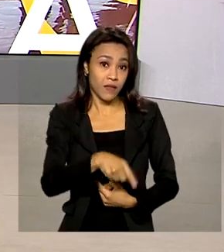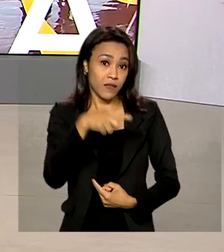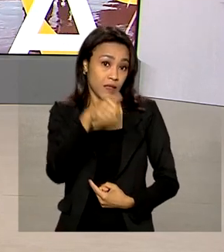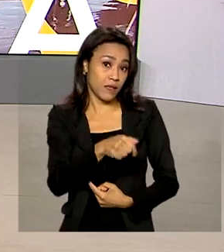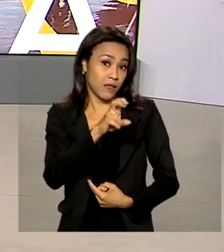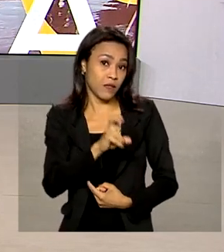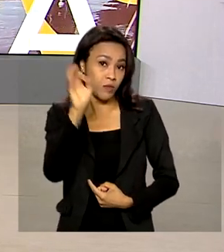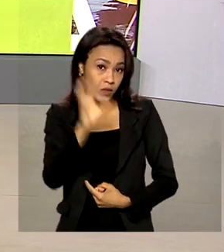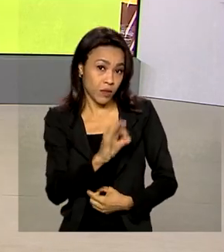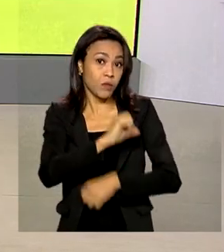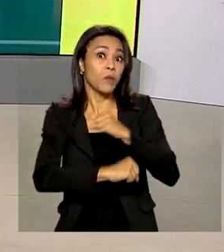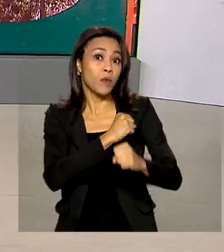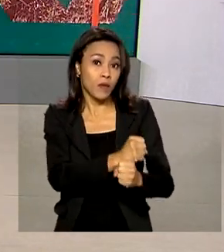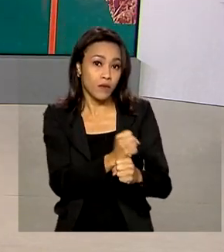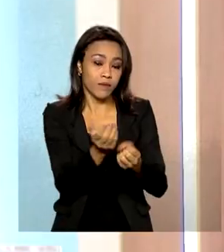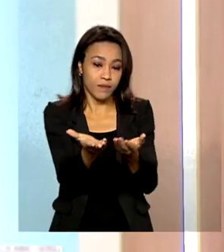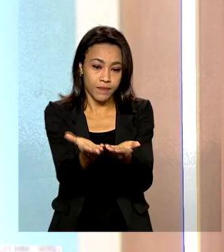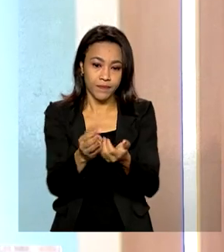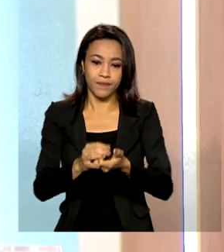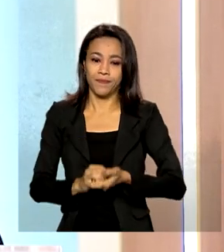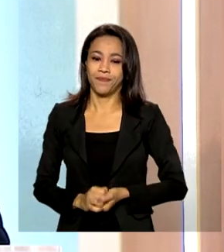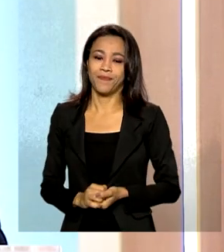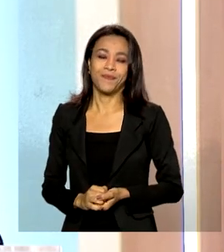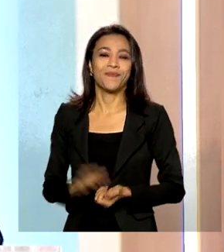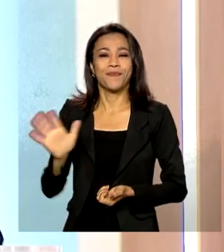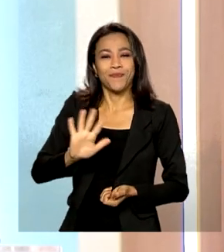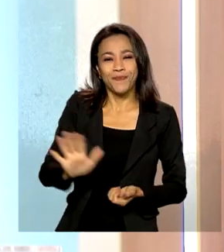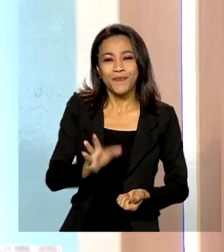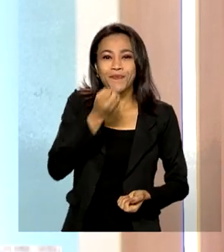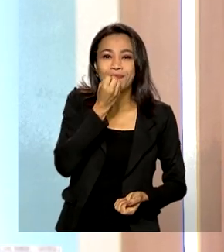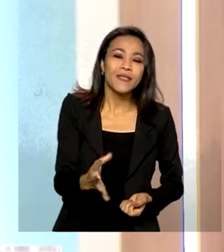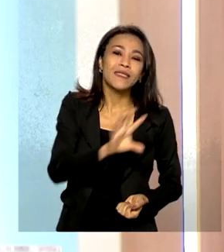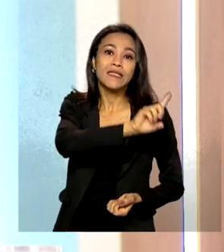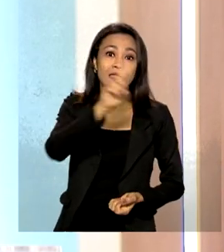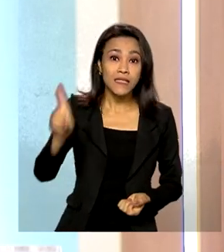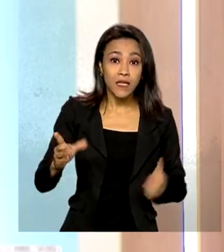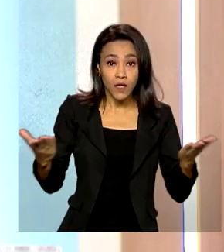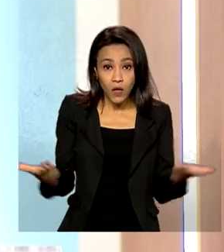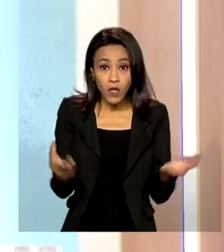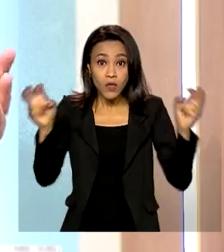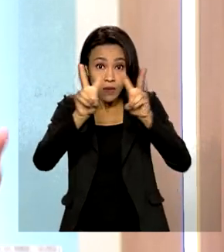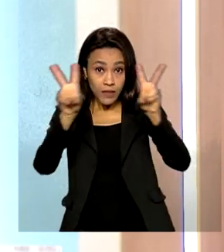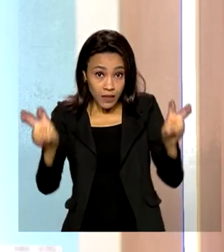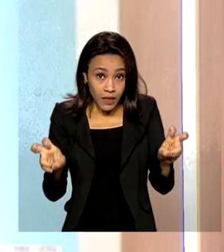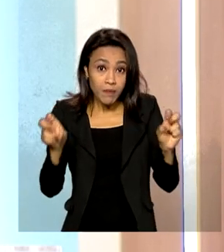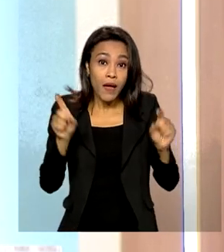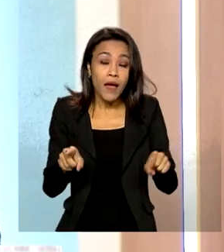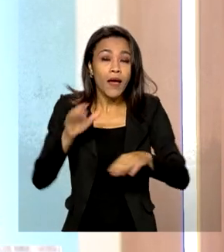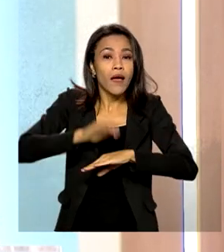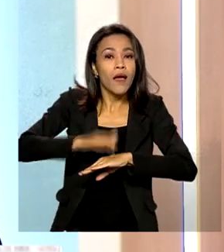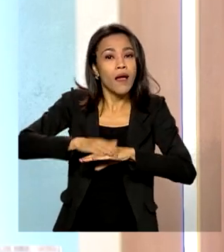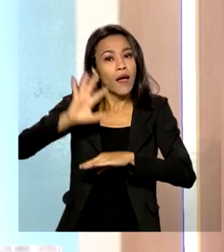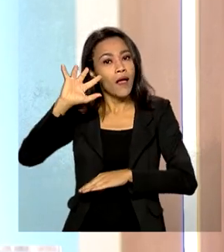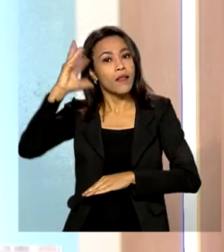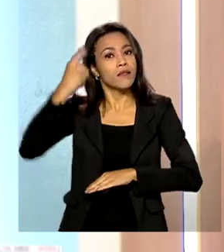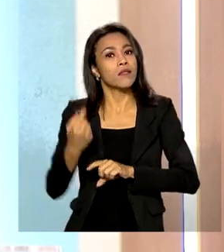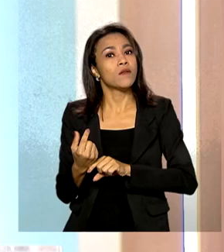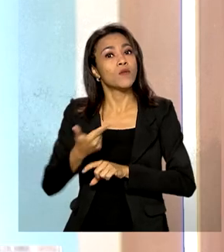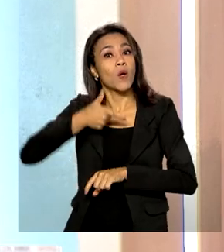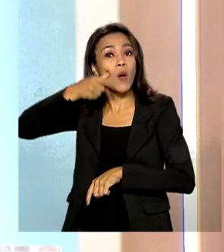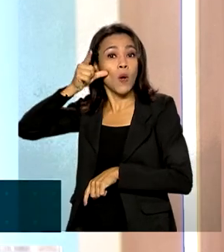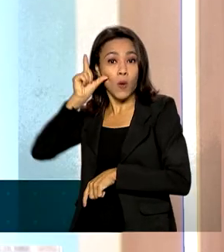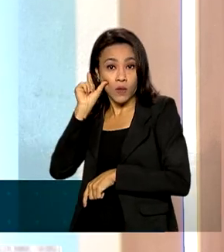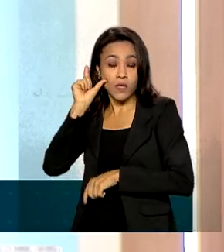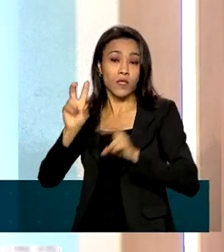Quem comenta é Ricardo Caldas. Olá, bom dia a todos. O nosso tema de hoje é a decisão de ontem do Comitê de Política